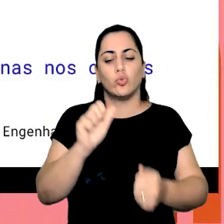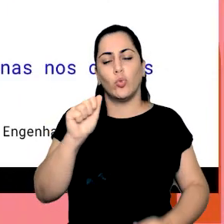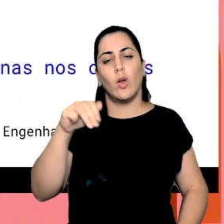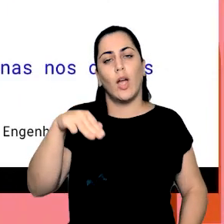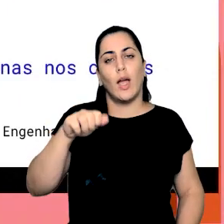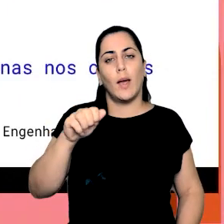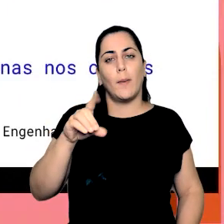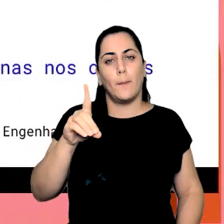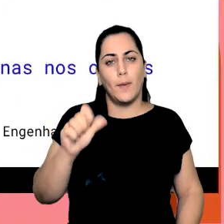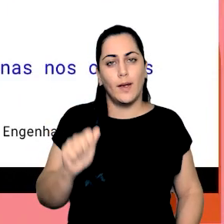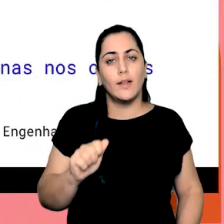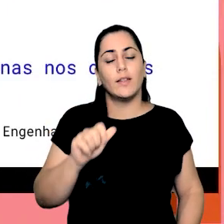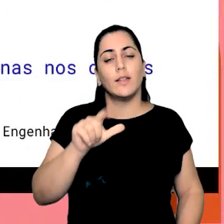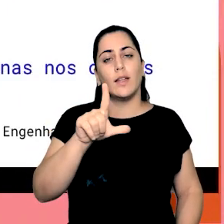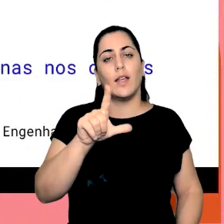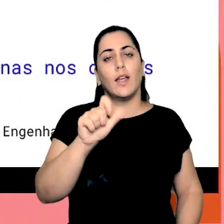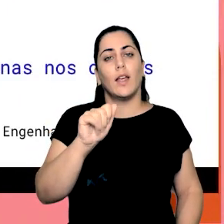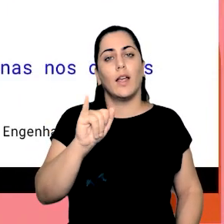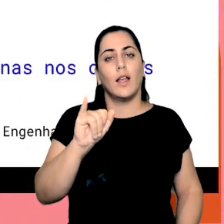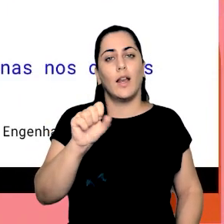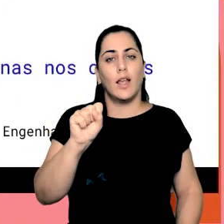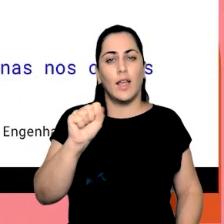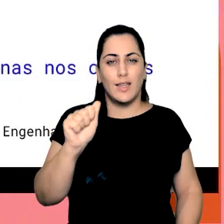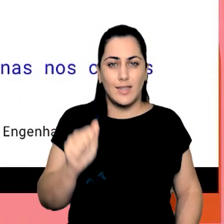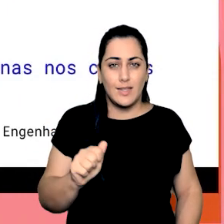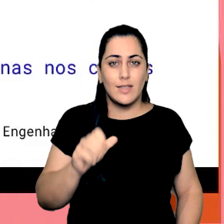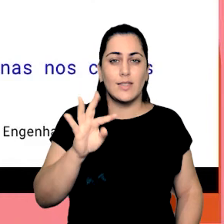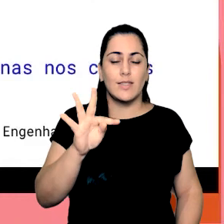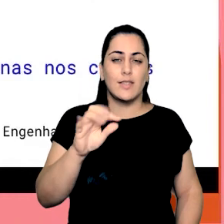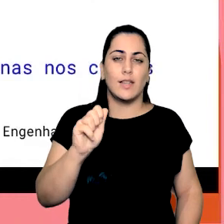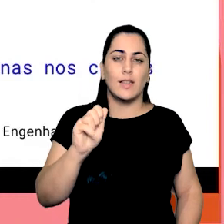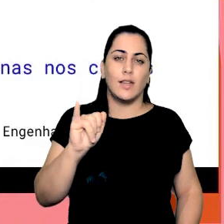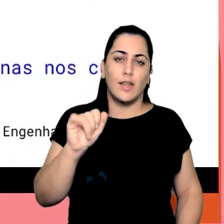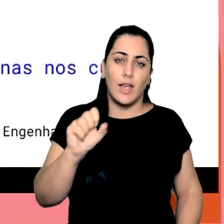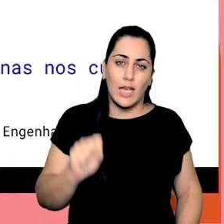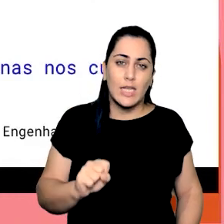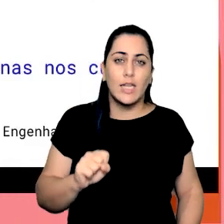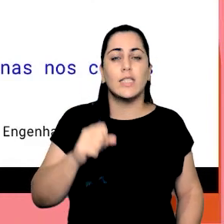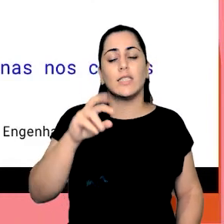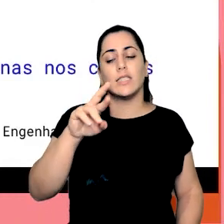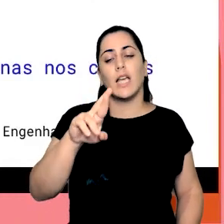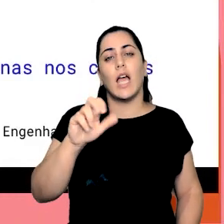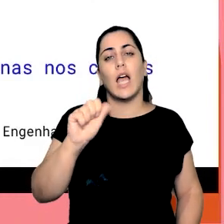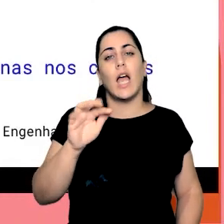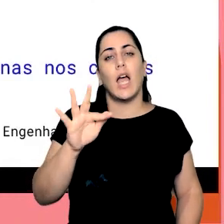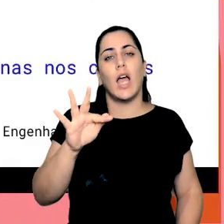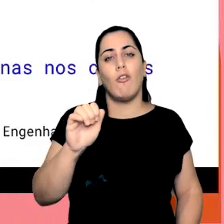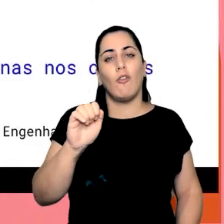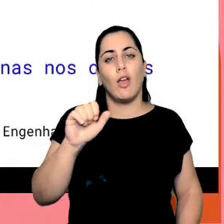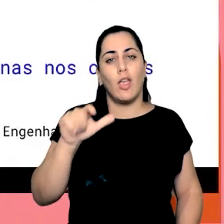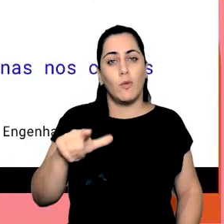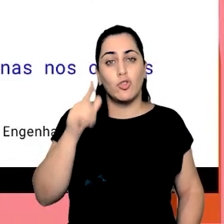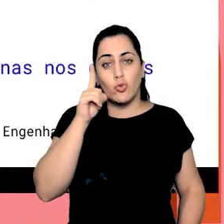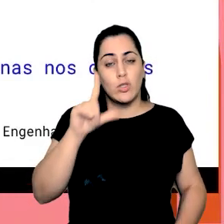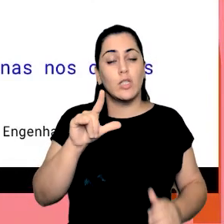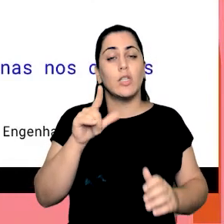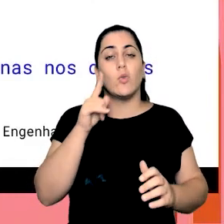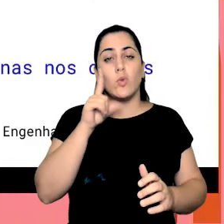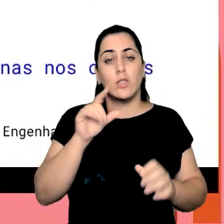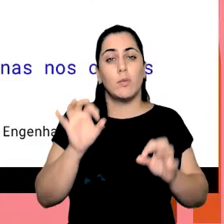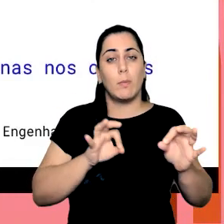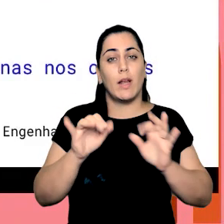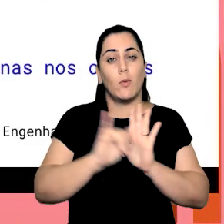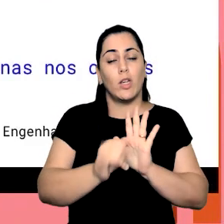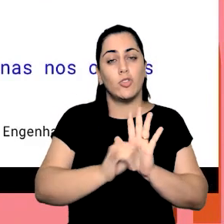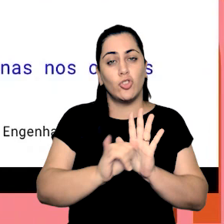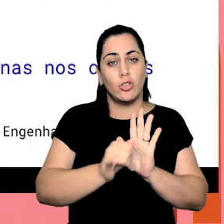com Laísa com Thaís com Rafael Pimentel nós pudemos construir o edital colaborar na